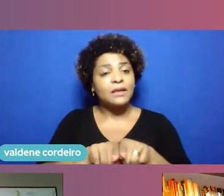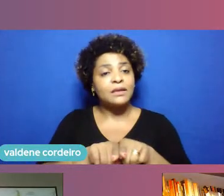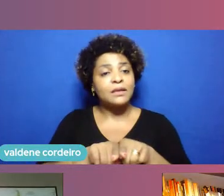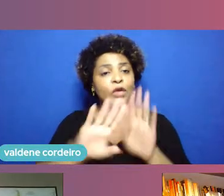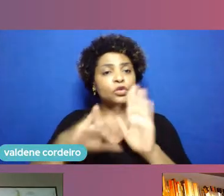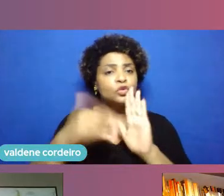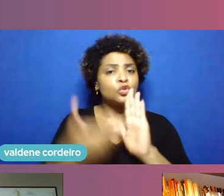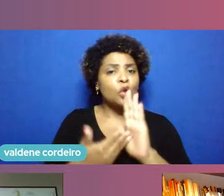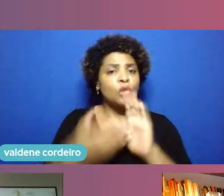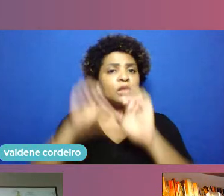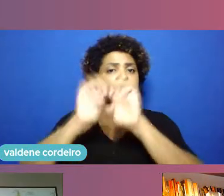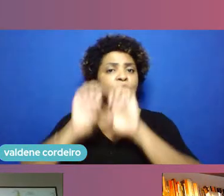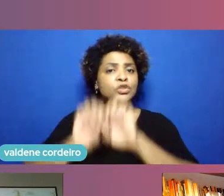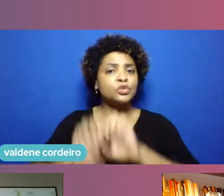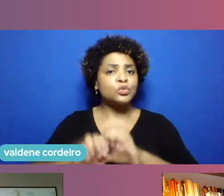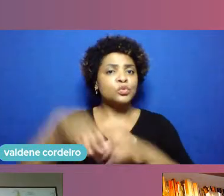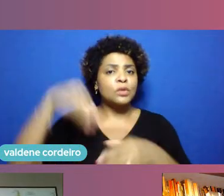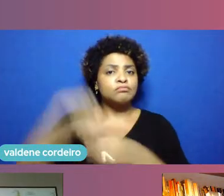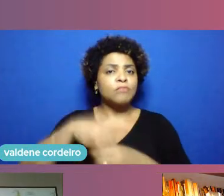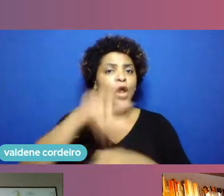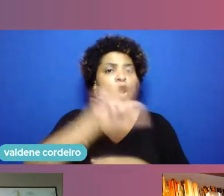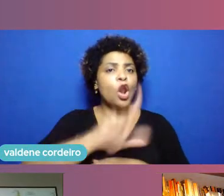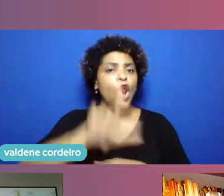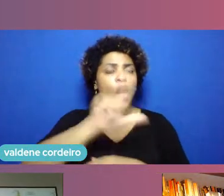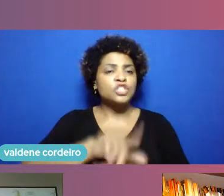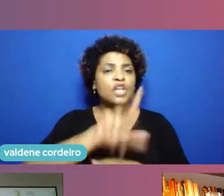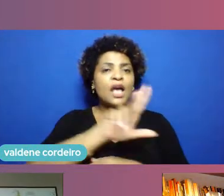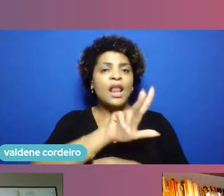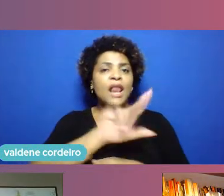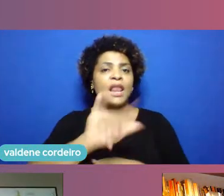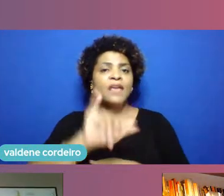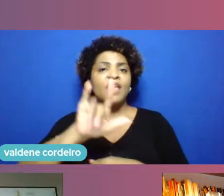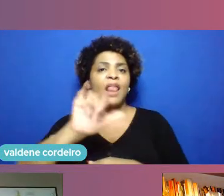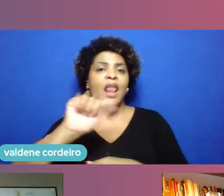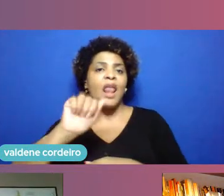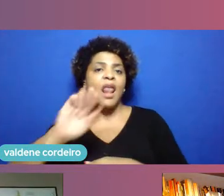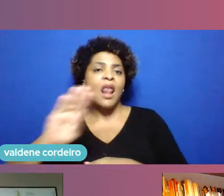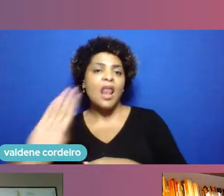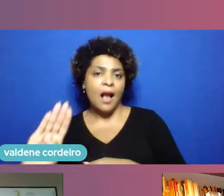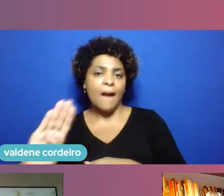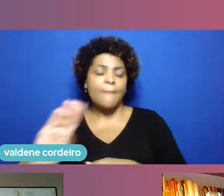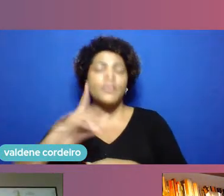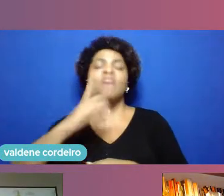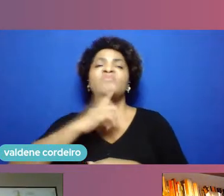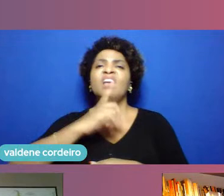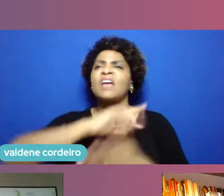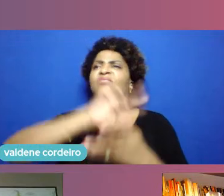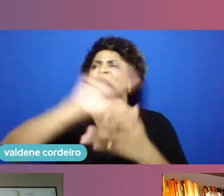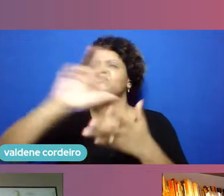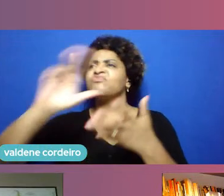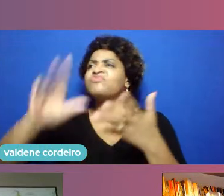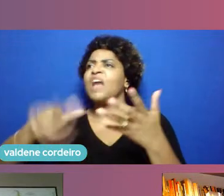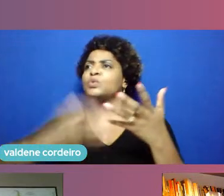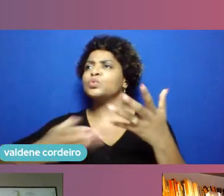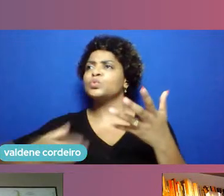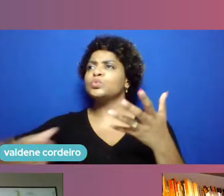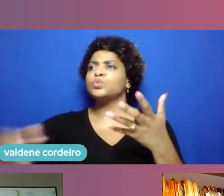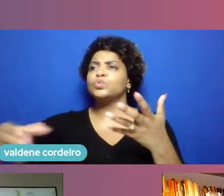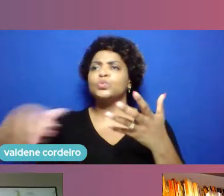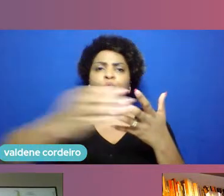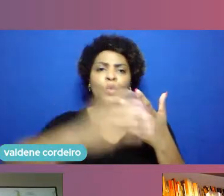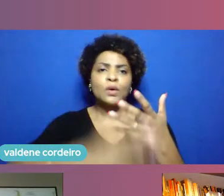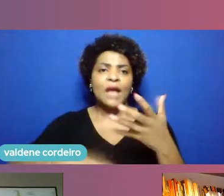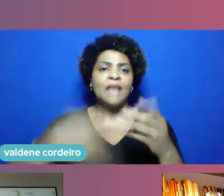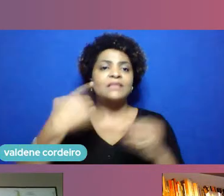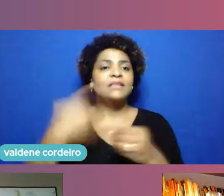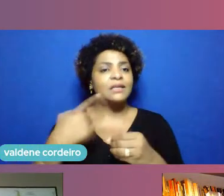Living Labs então vai ter vários pontos da cidade equipamentos já instalados o espaço na verdade dedicado com infraestrutura para que